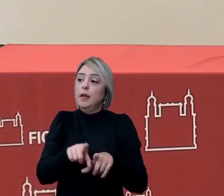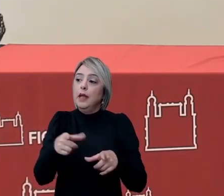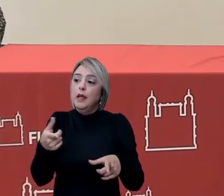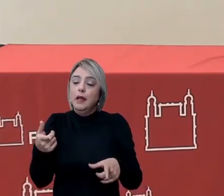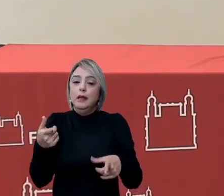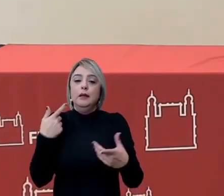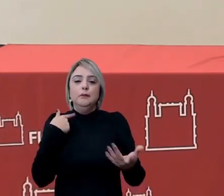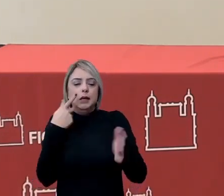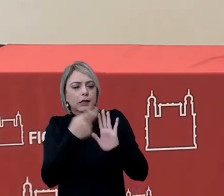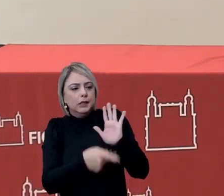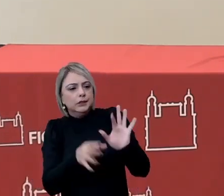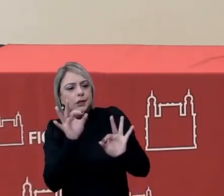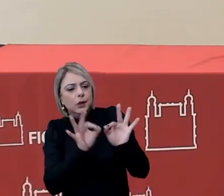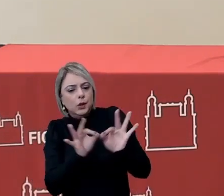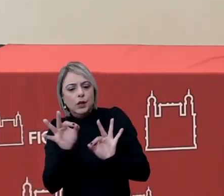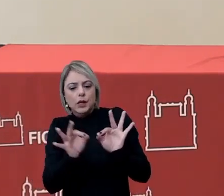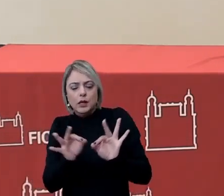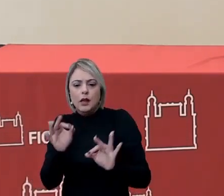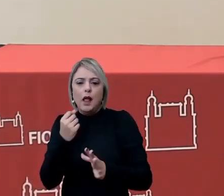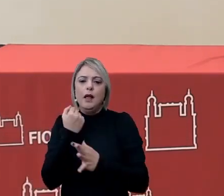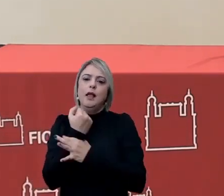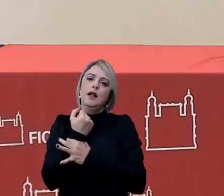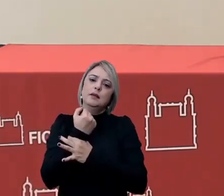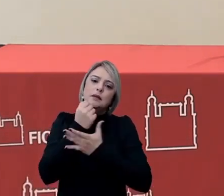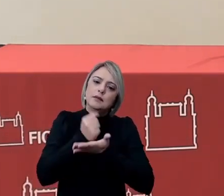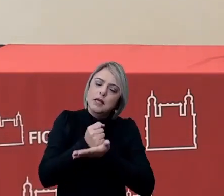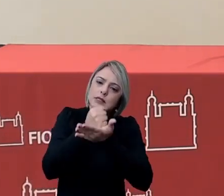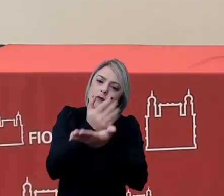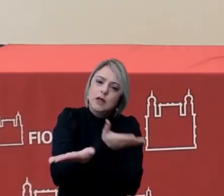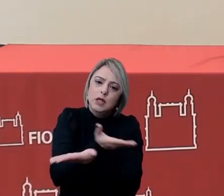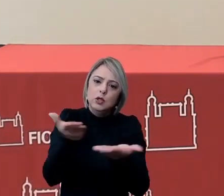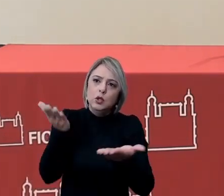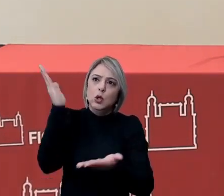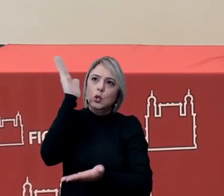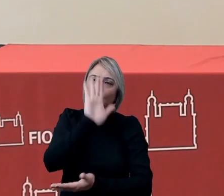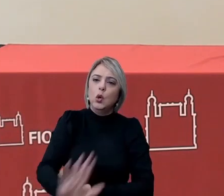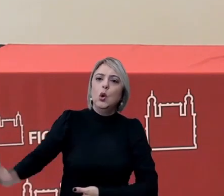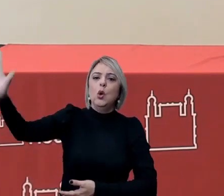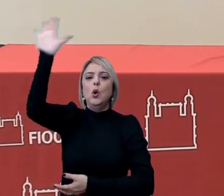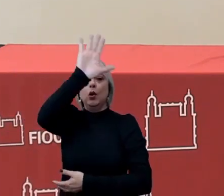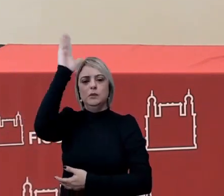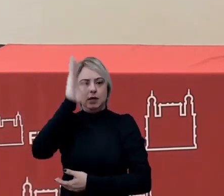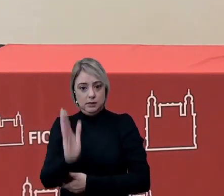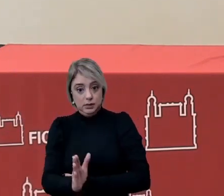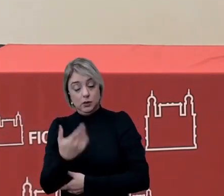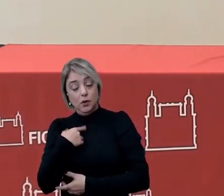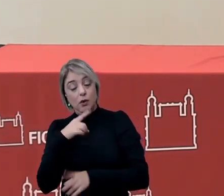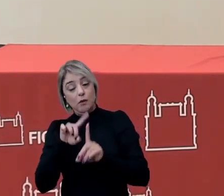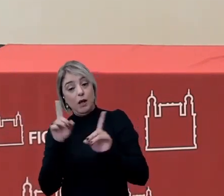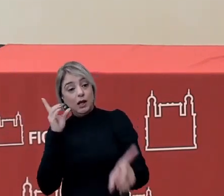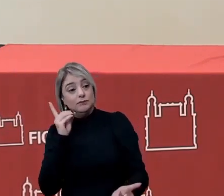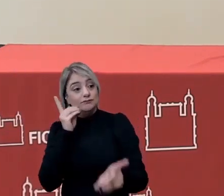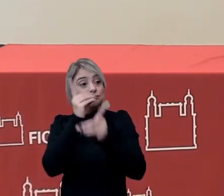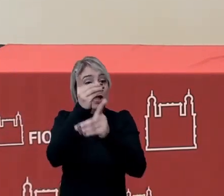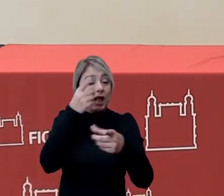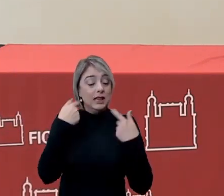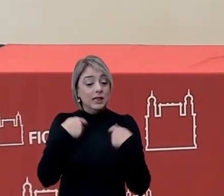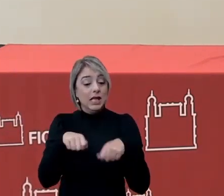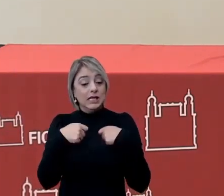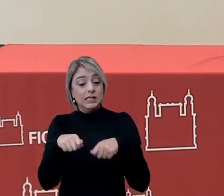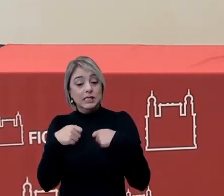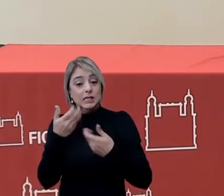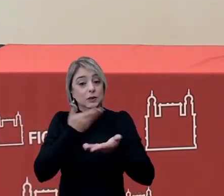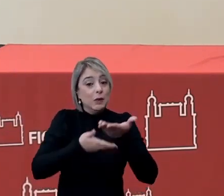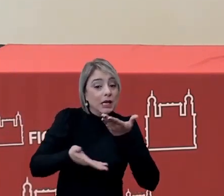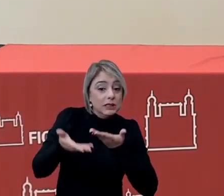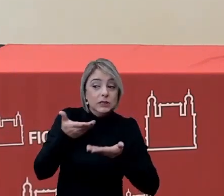fase de desenho e para garantir essa oferta em todo o território nacional mas a gente identifica a necessidade